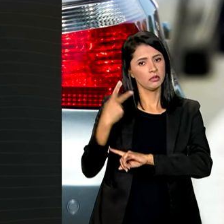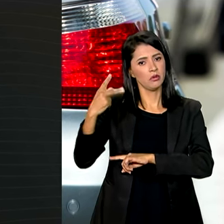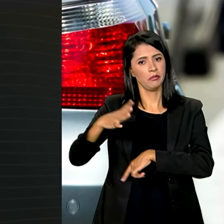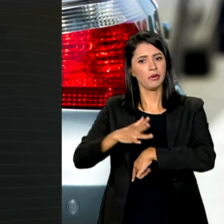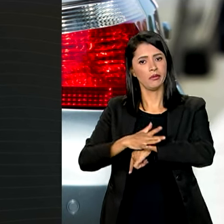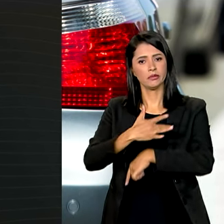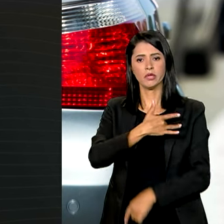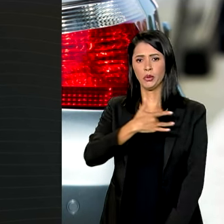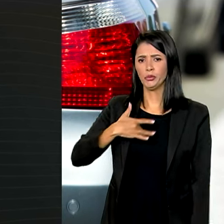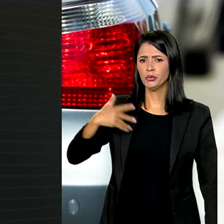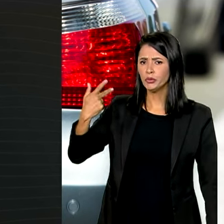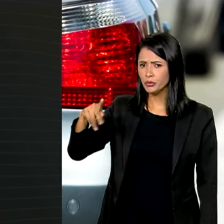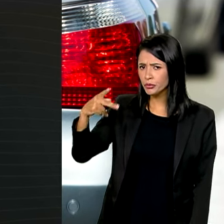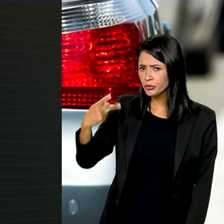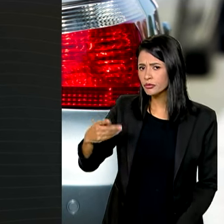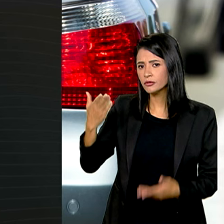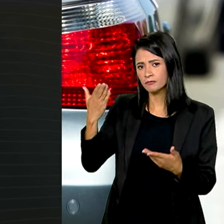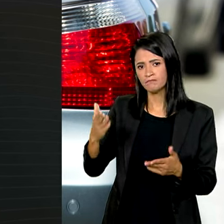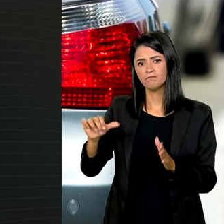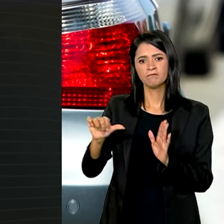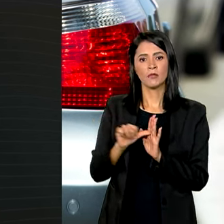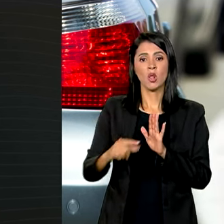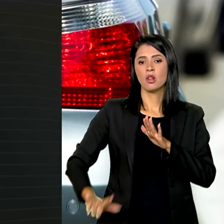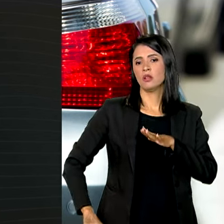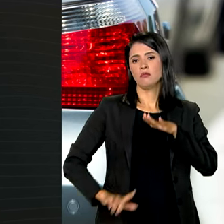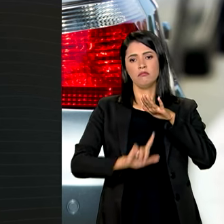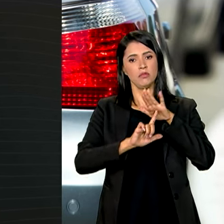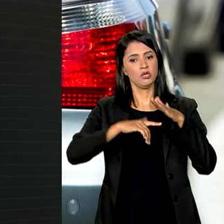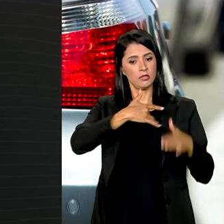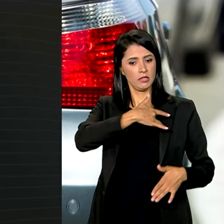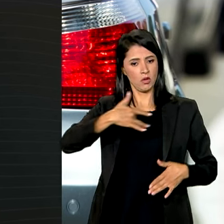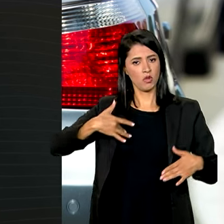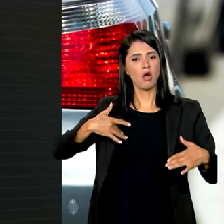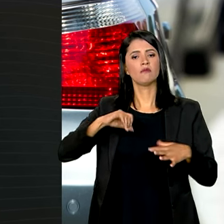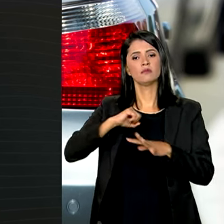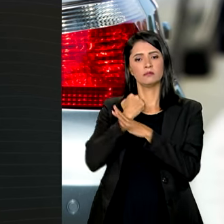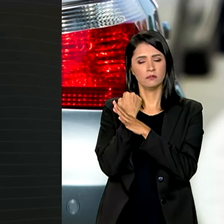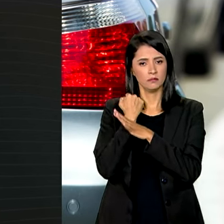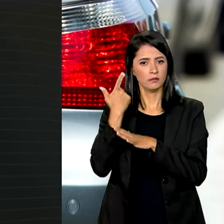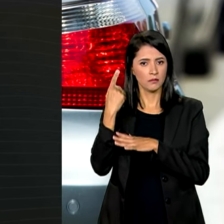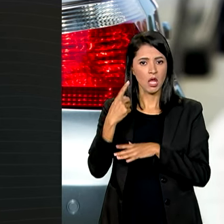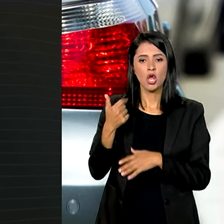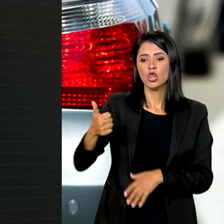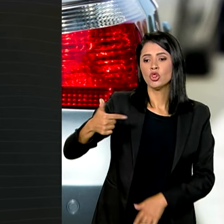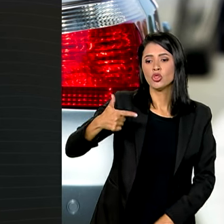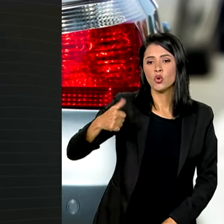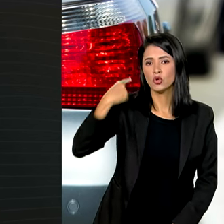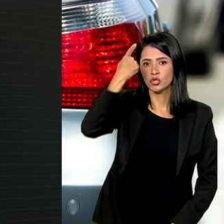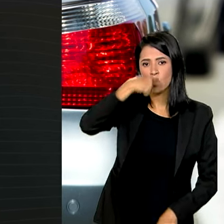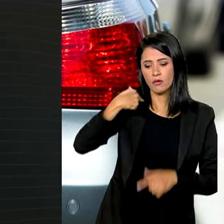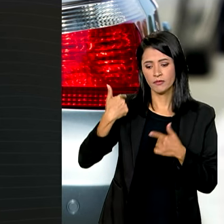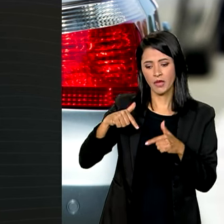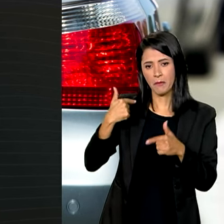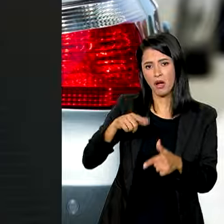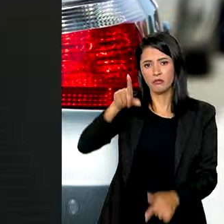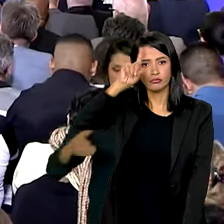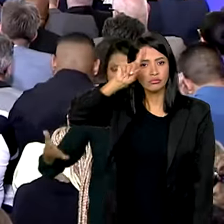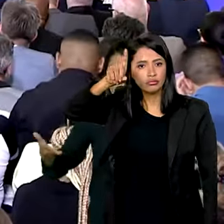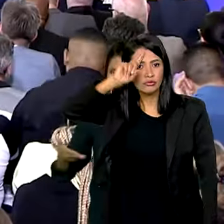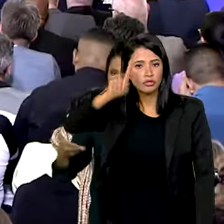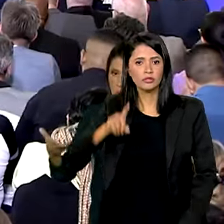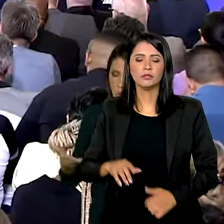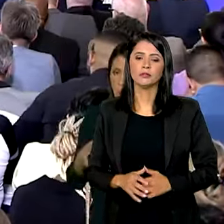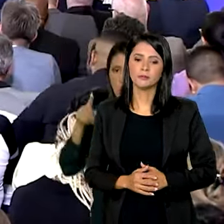saúde do trabalhador, fixando limite saudável e seguro de 12 horas de trabalho diárias.